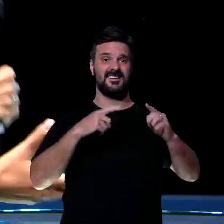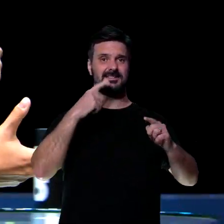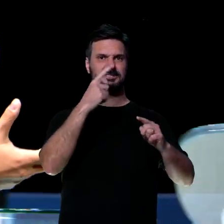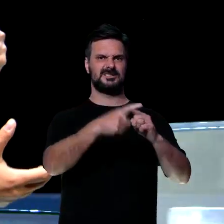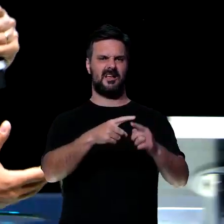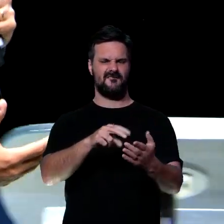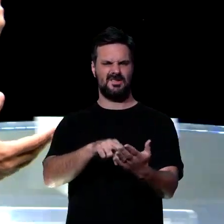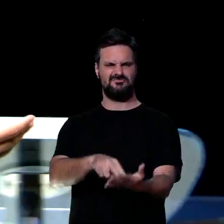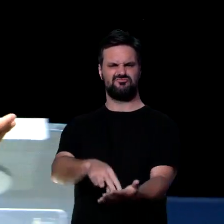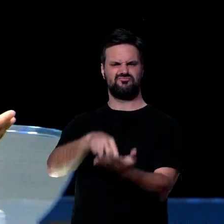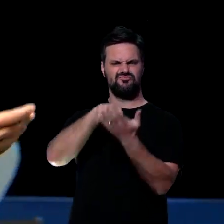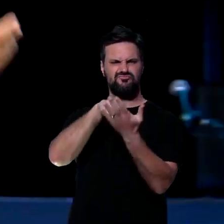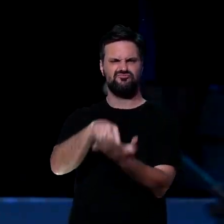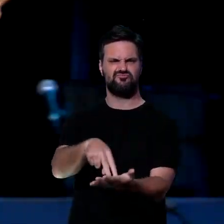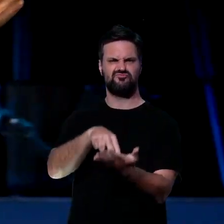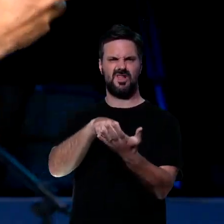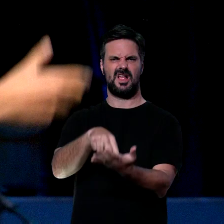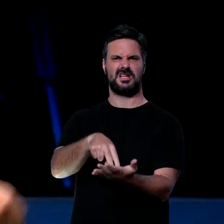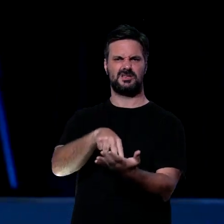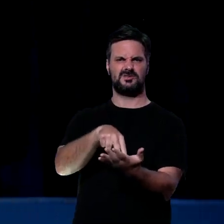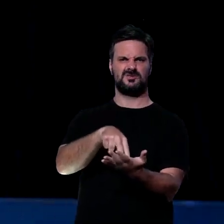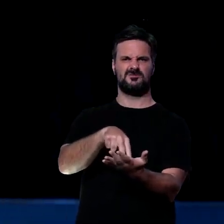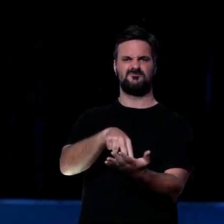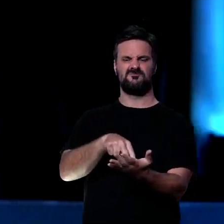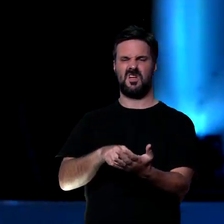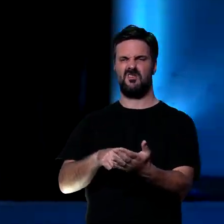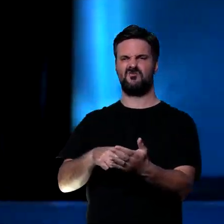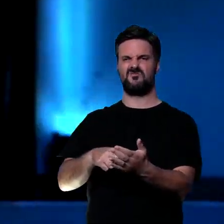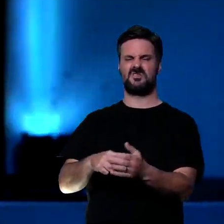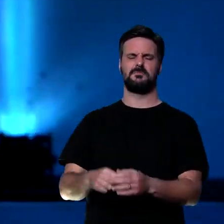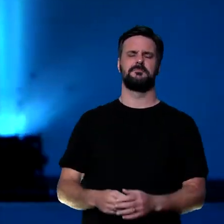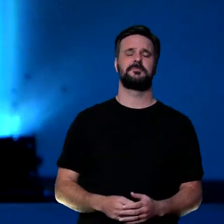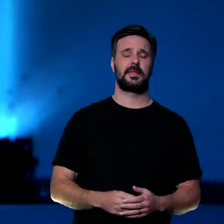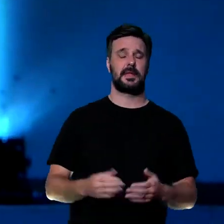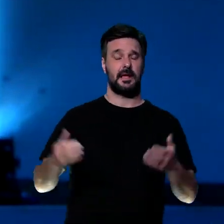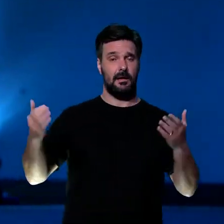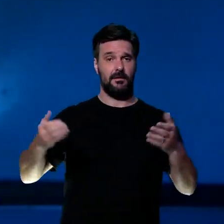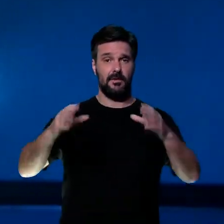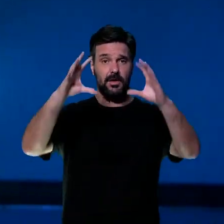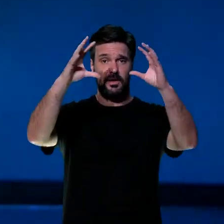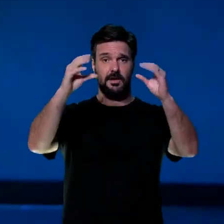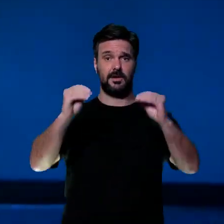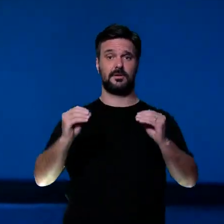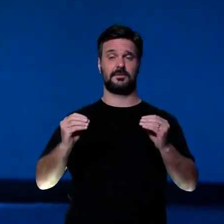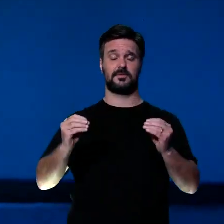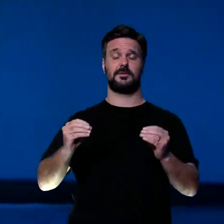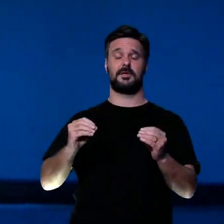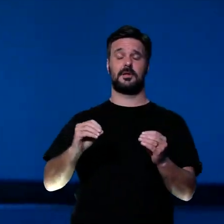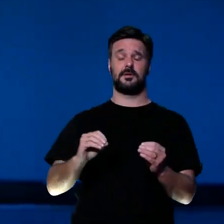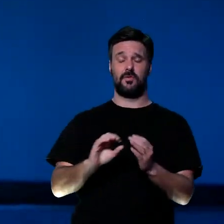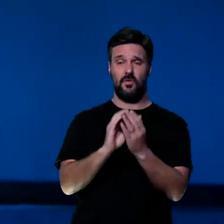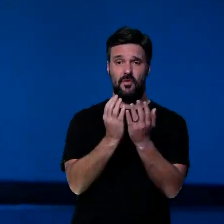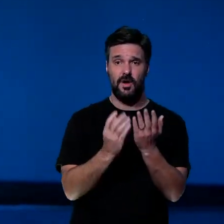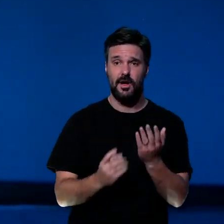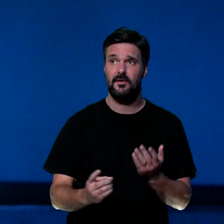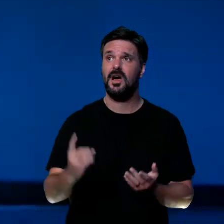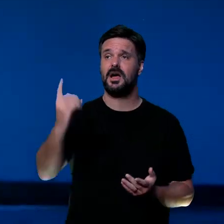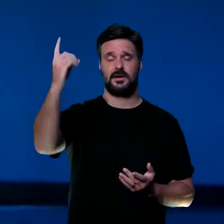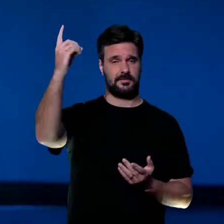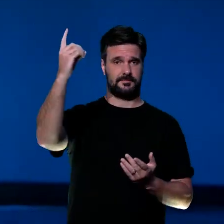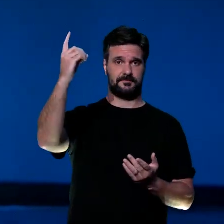era firme, que ela era inabalável. E nessa noite eu queria compartilhar uma palavra com vocês que